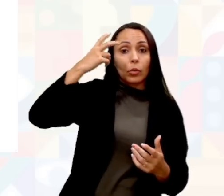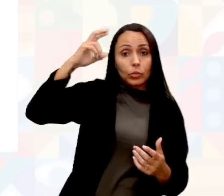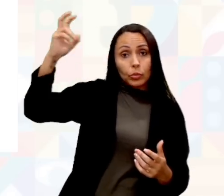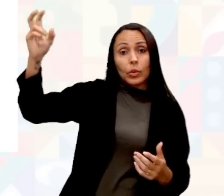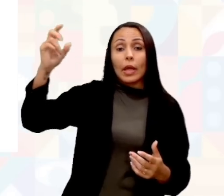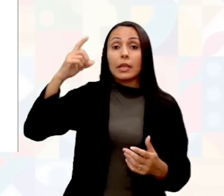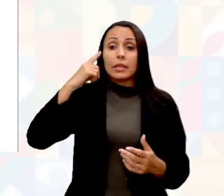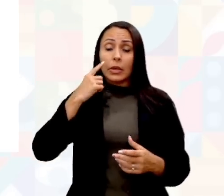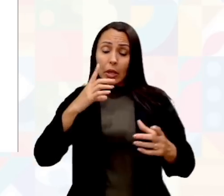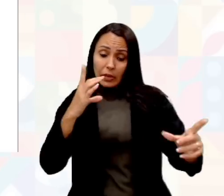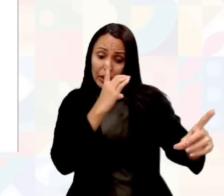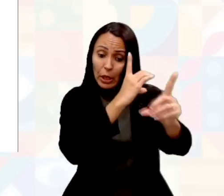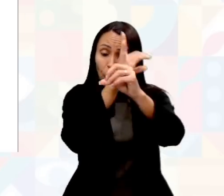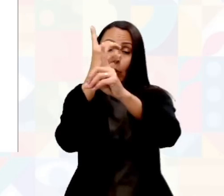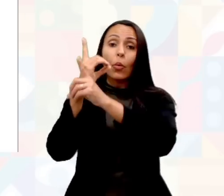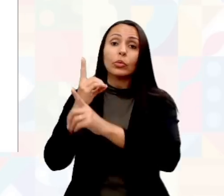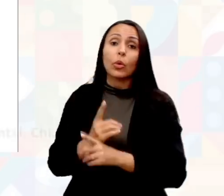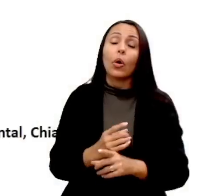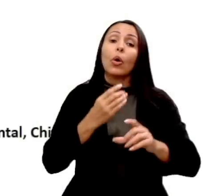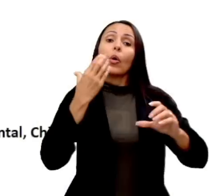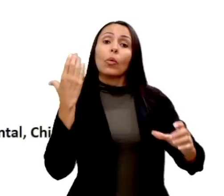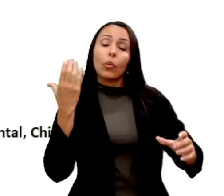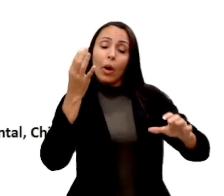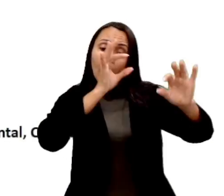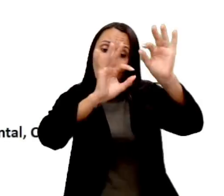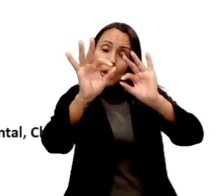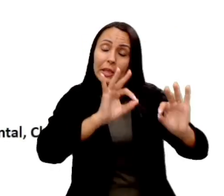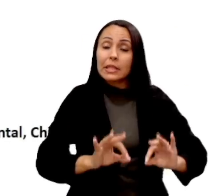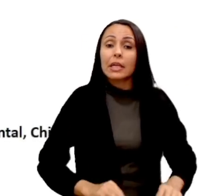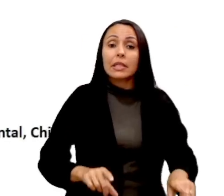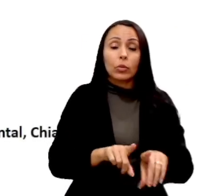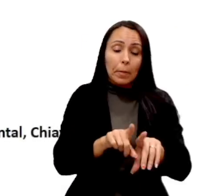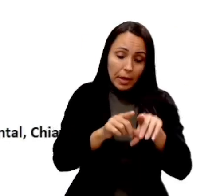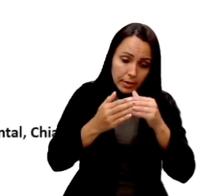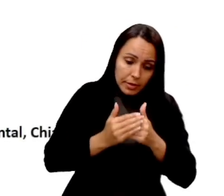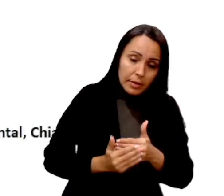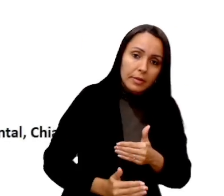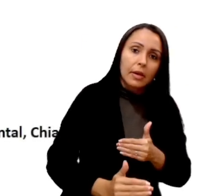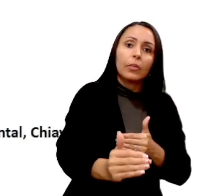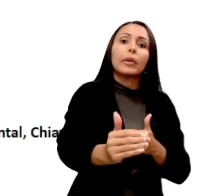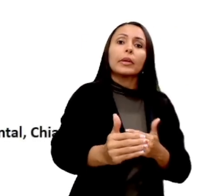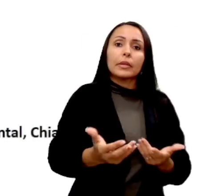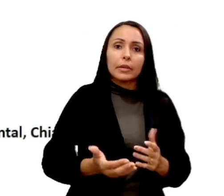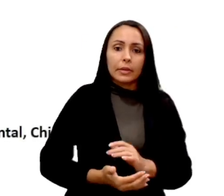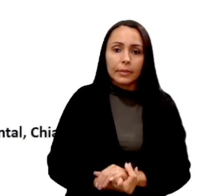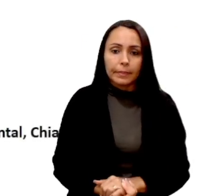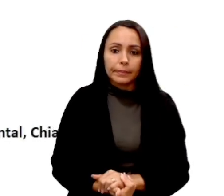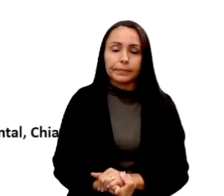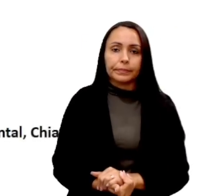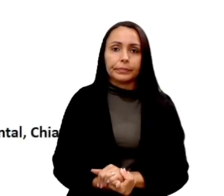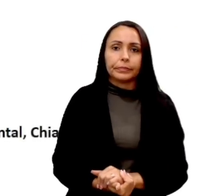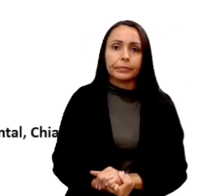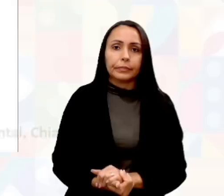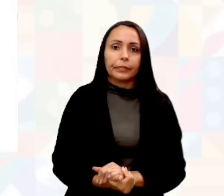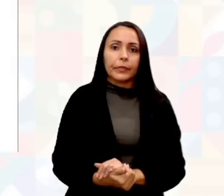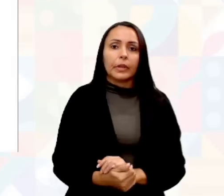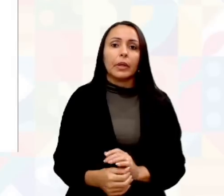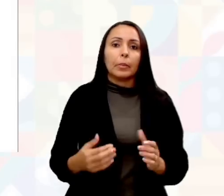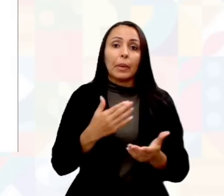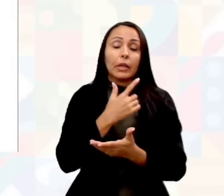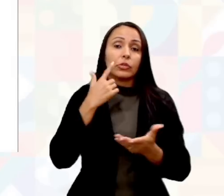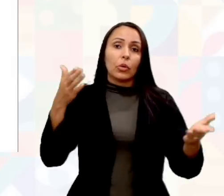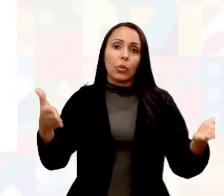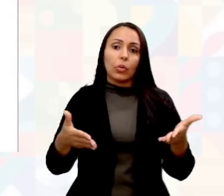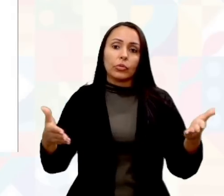ainda encontre companhias, organizações e empresas que tendencialmente utilizam a estrutura mais hierarquizada. Mas há uma tendência hoje